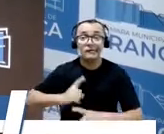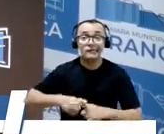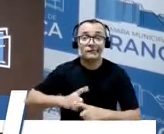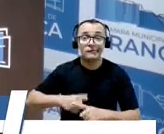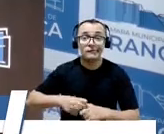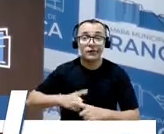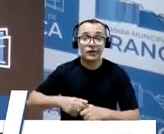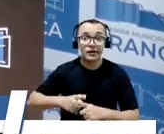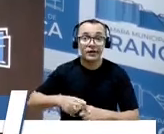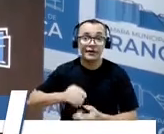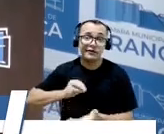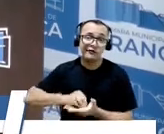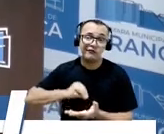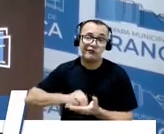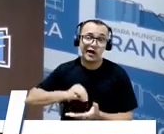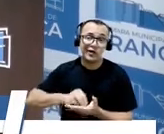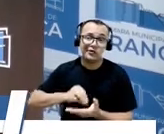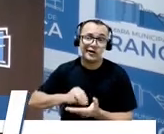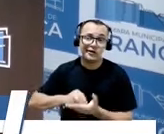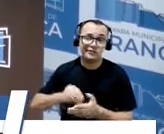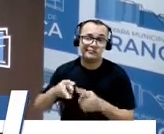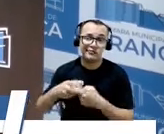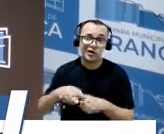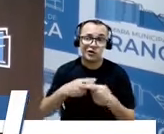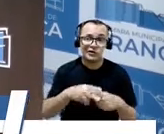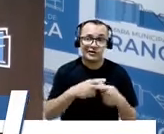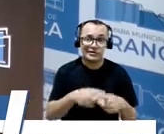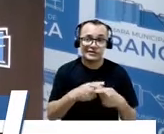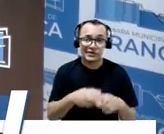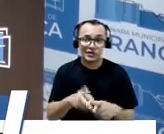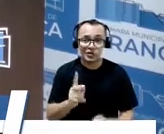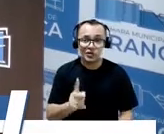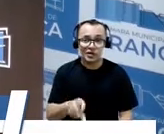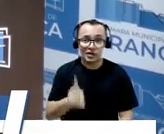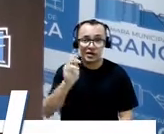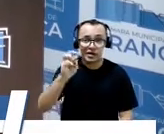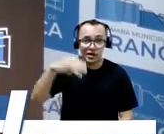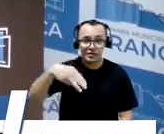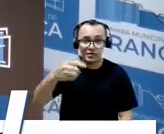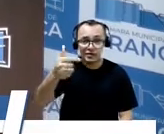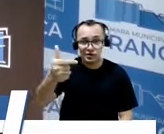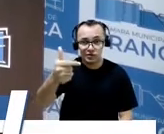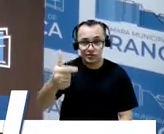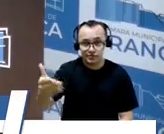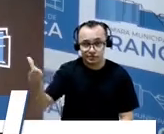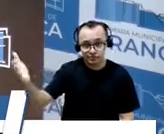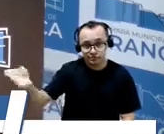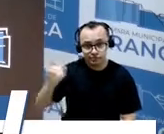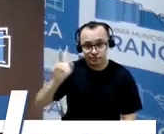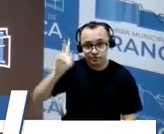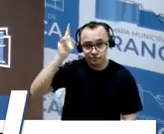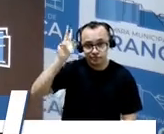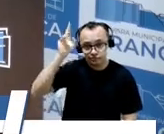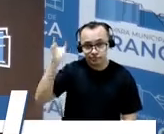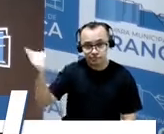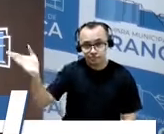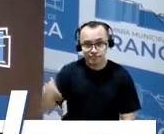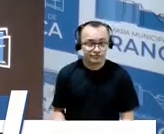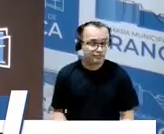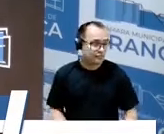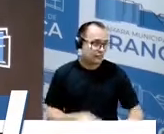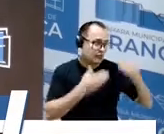falta de uma sinalização que poderia ter evitado esse acidente. Por favor, Zezinho, só a parte. Obrigado,